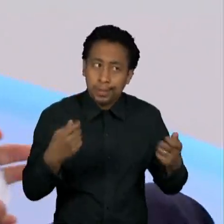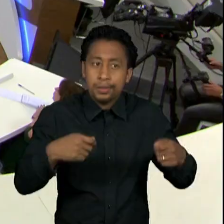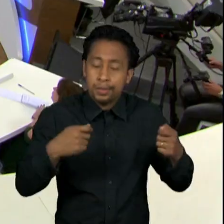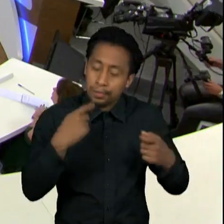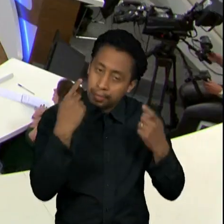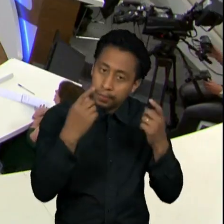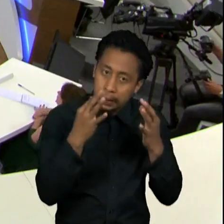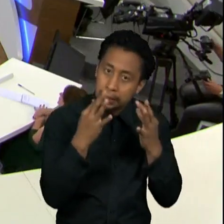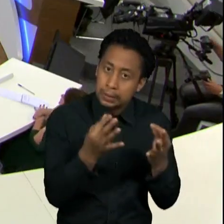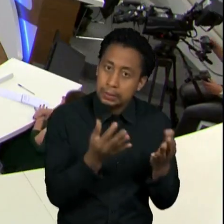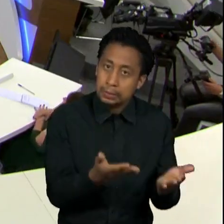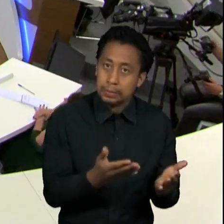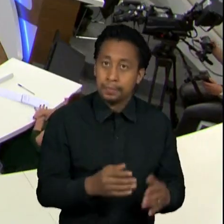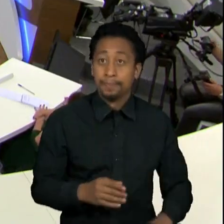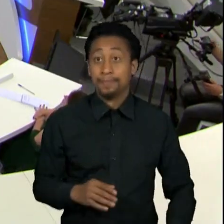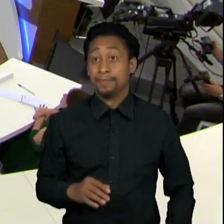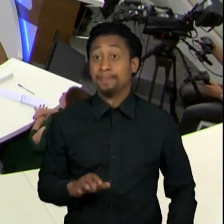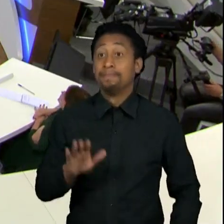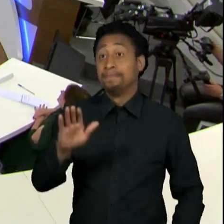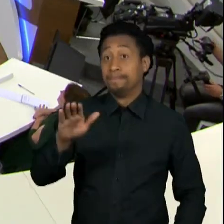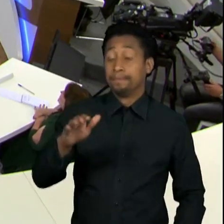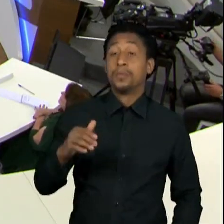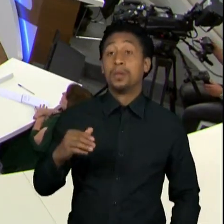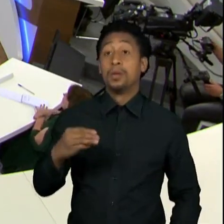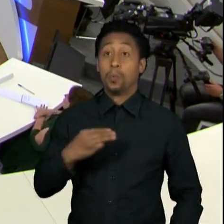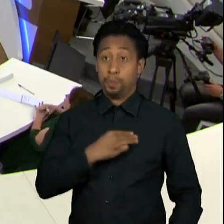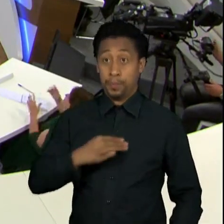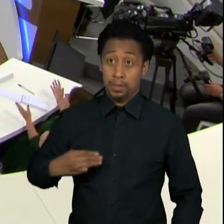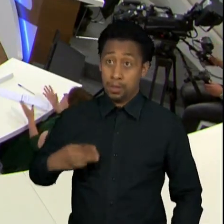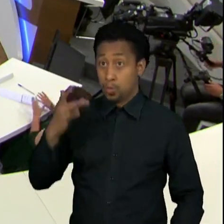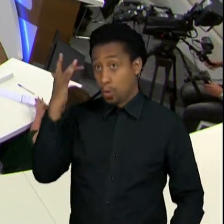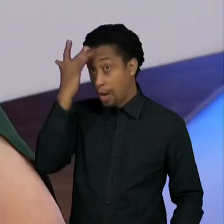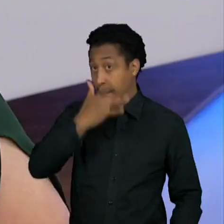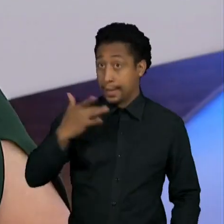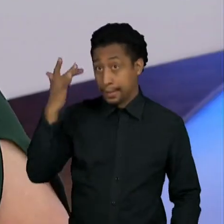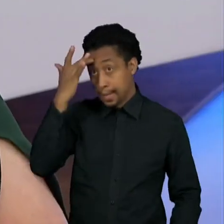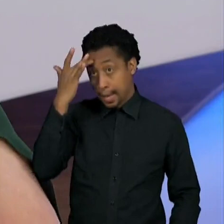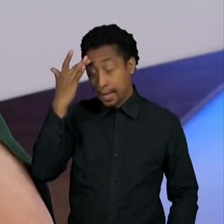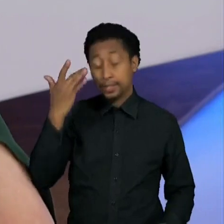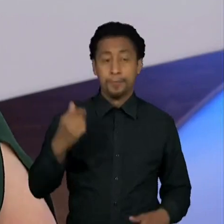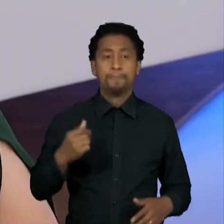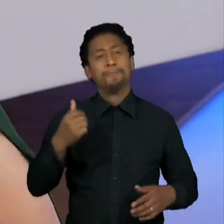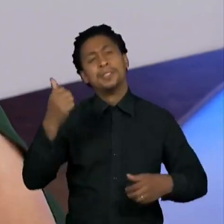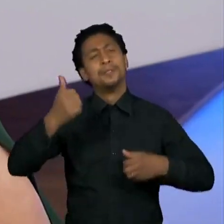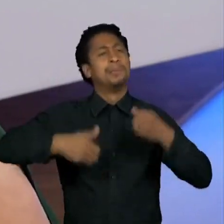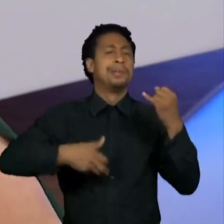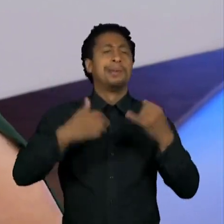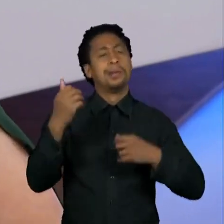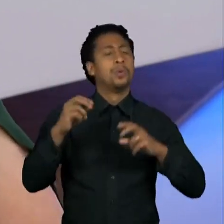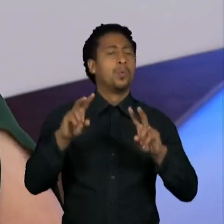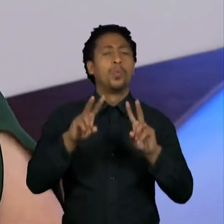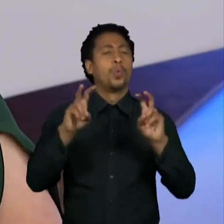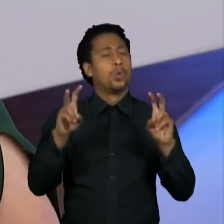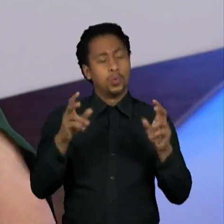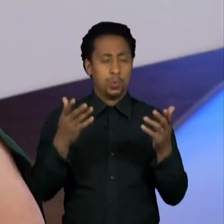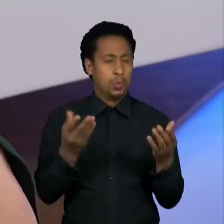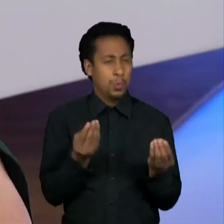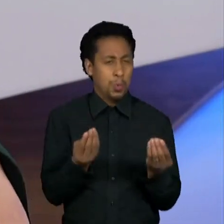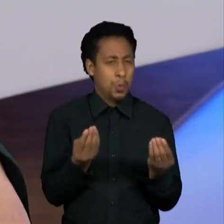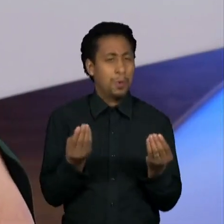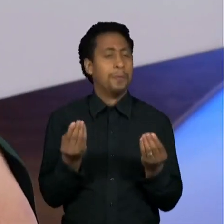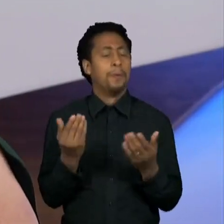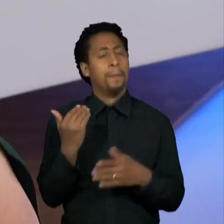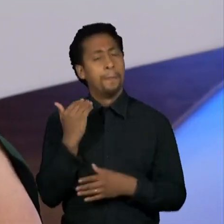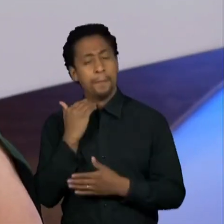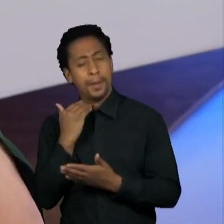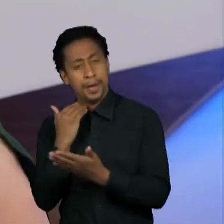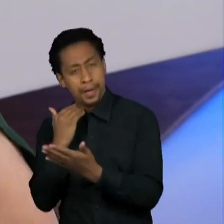O ministro Haddad tem insistido na questão do que ele chama de harmonização entre a política monetária e fiscal. Para o